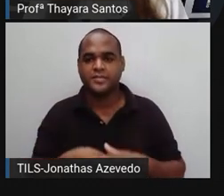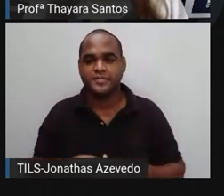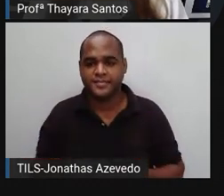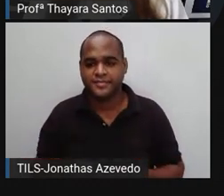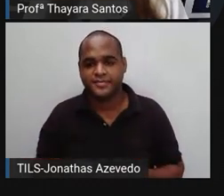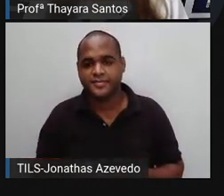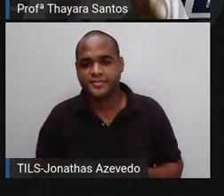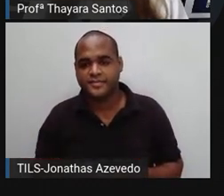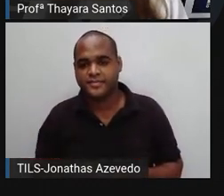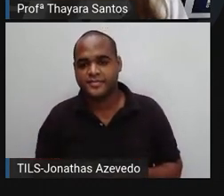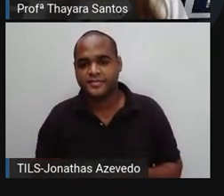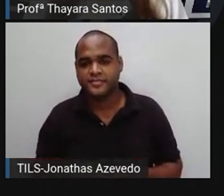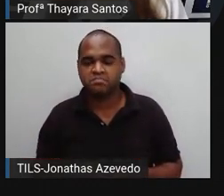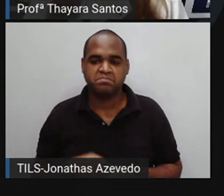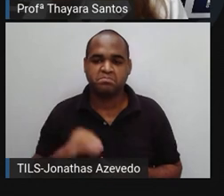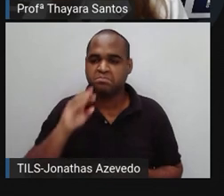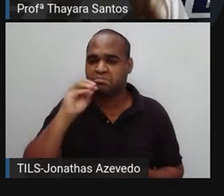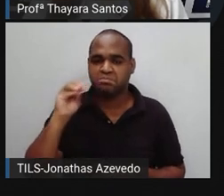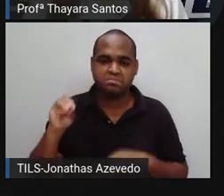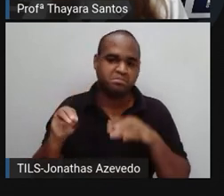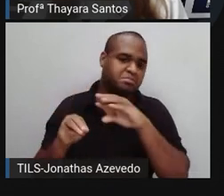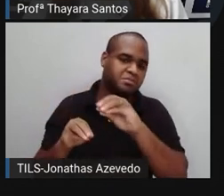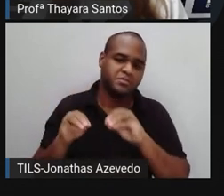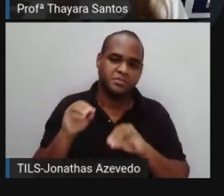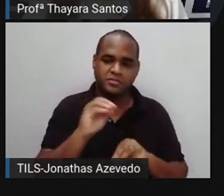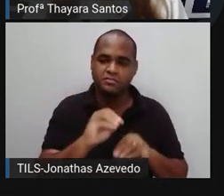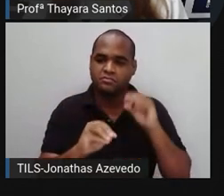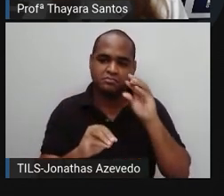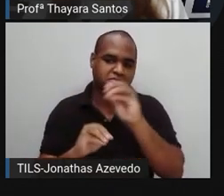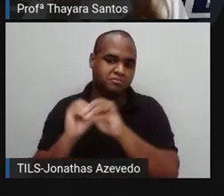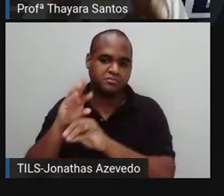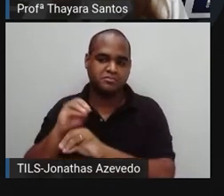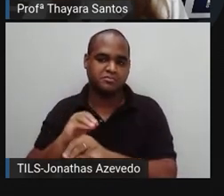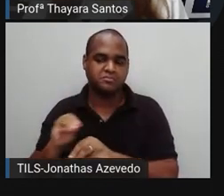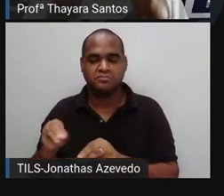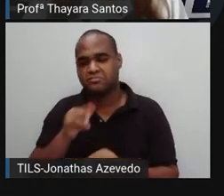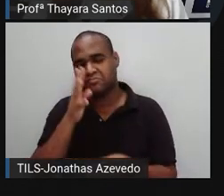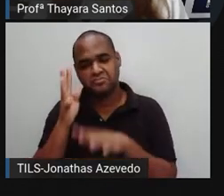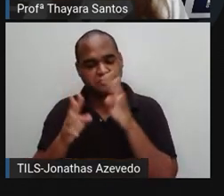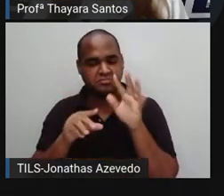a lata de alumínio como sendo o quarto, o tecido aqui eu vou colocar aqui,